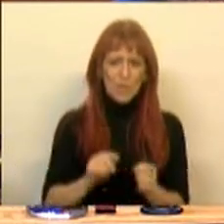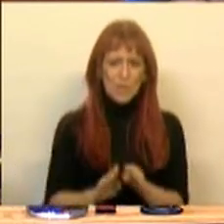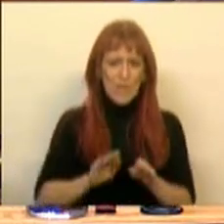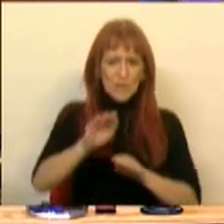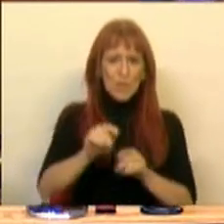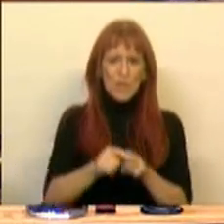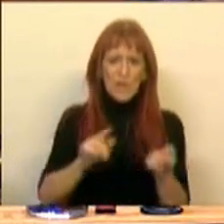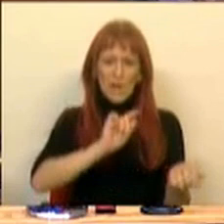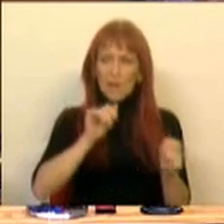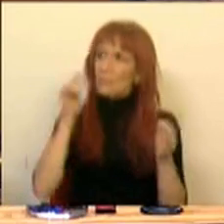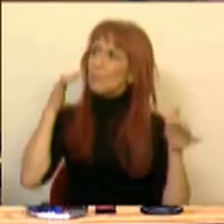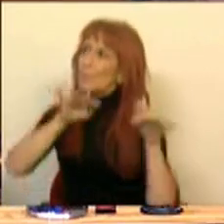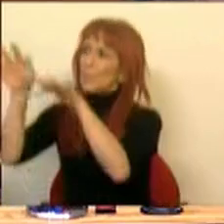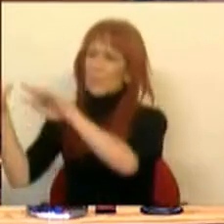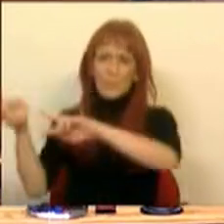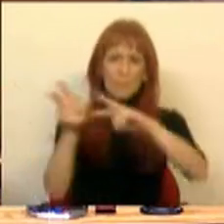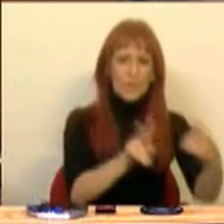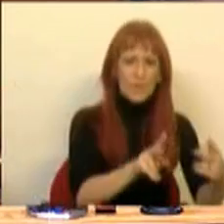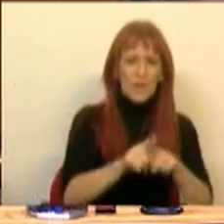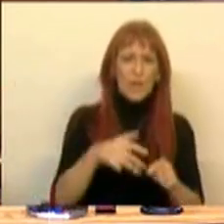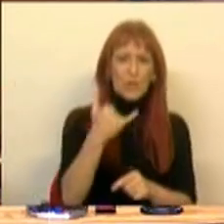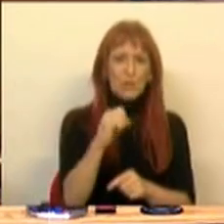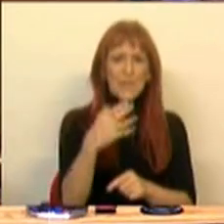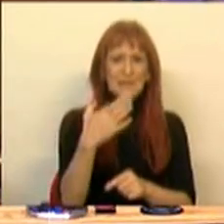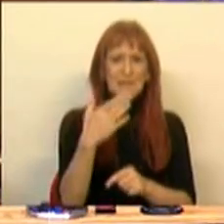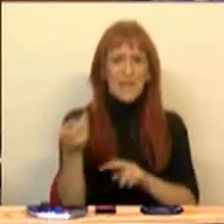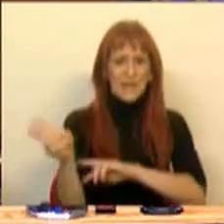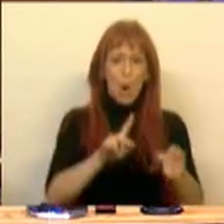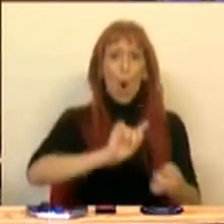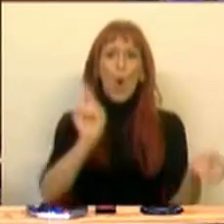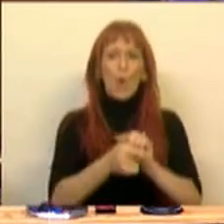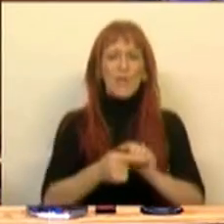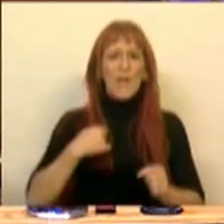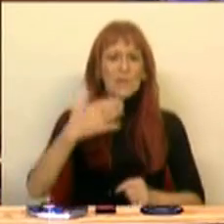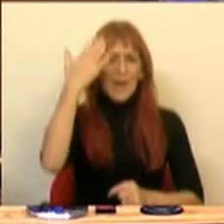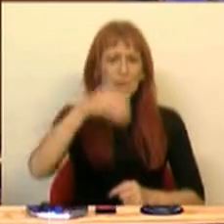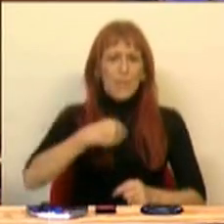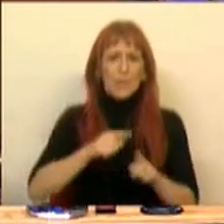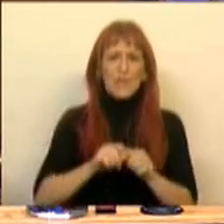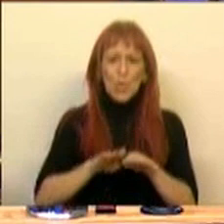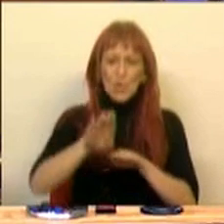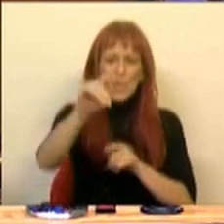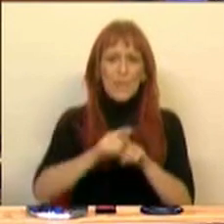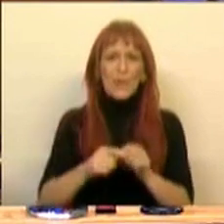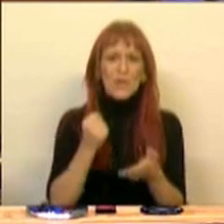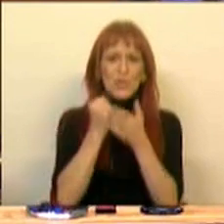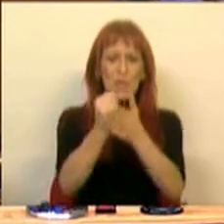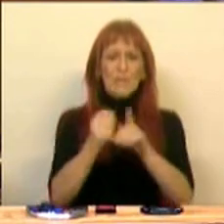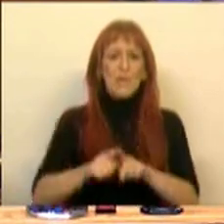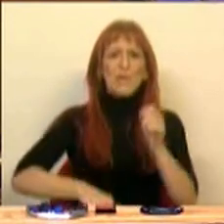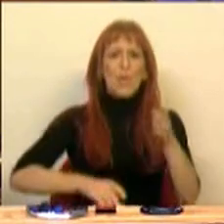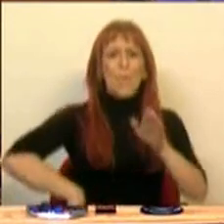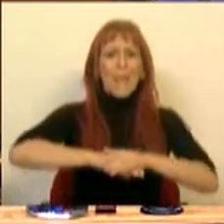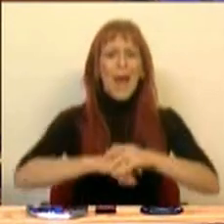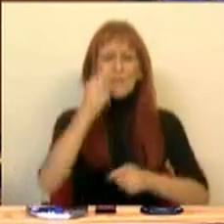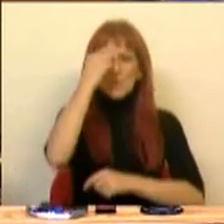saldo migratório inverteu-se desde 2017 e ao contrário do que temiam, o crescimento é sustentado no investimento privado, o máximo